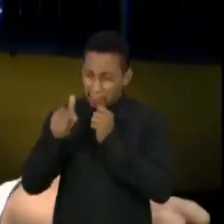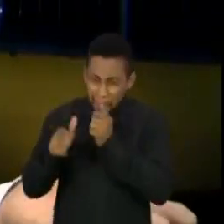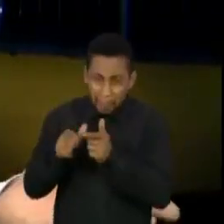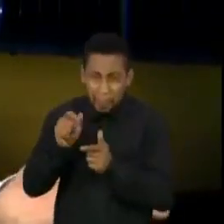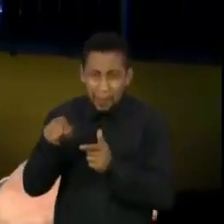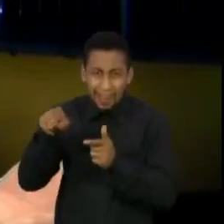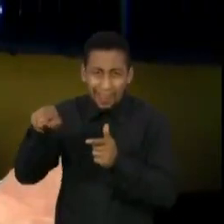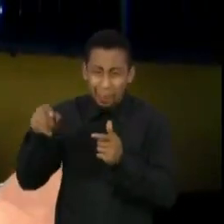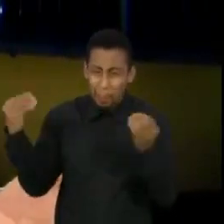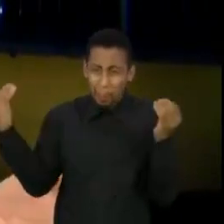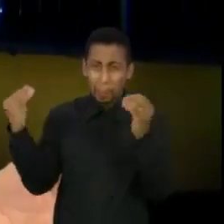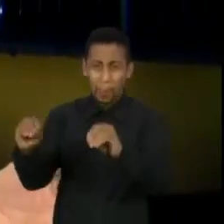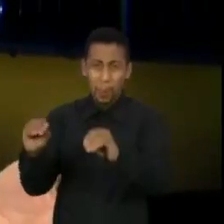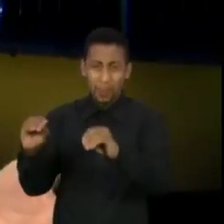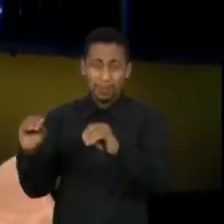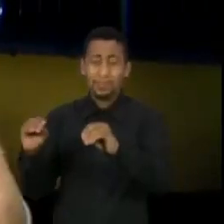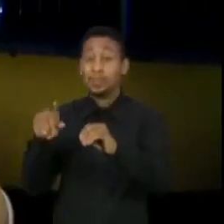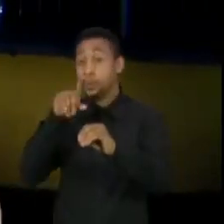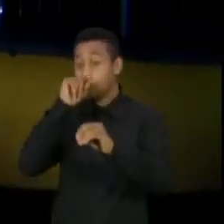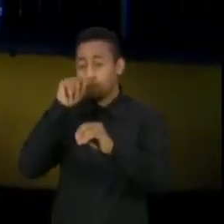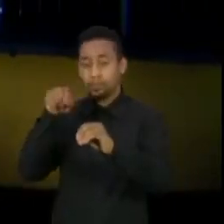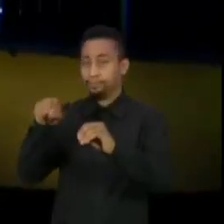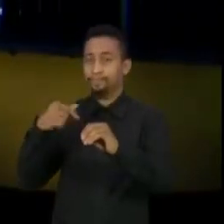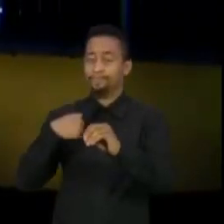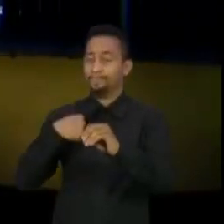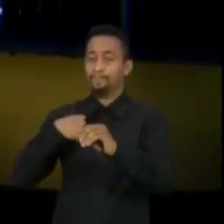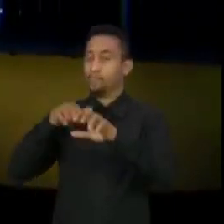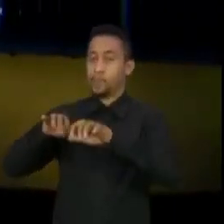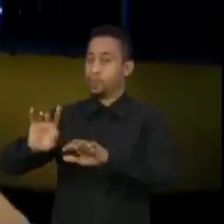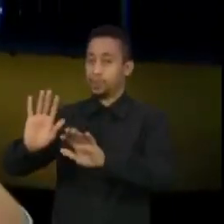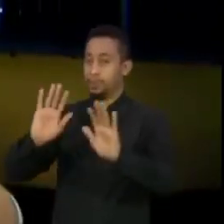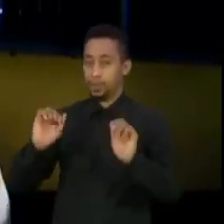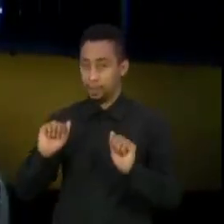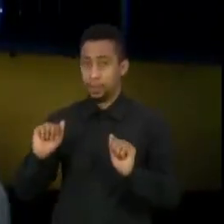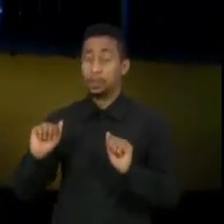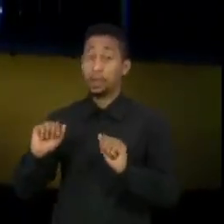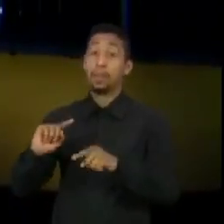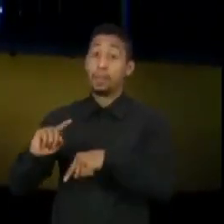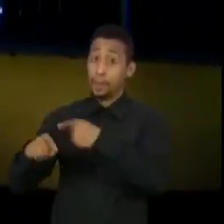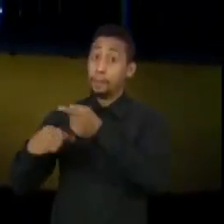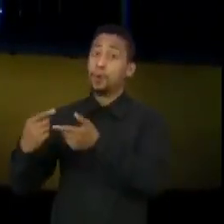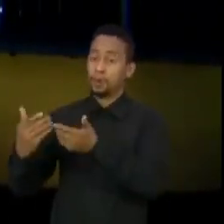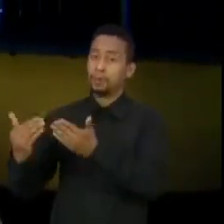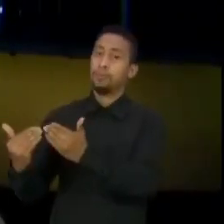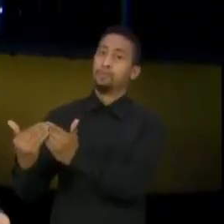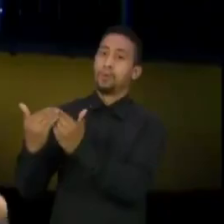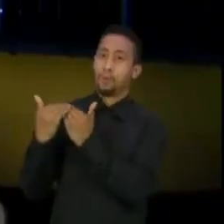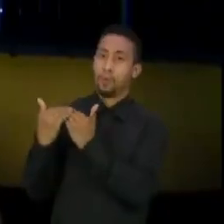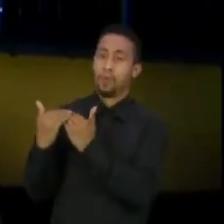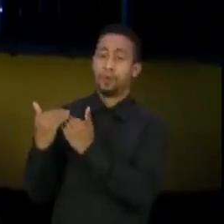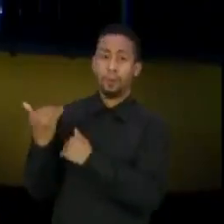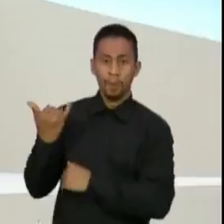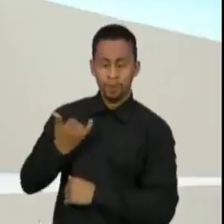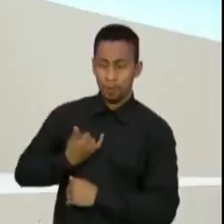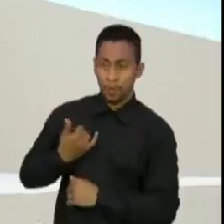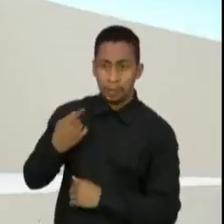que aquela postagem significava. E tão logo fui advertido de que havia aquela